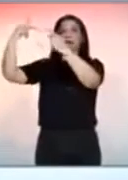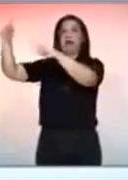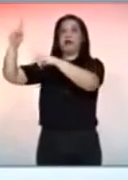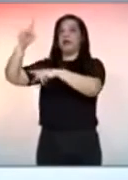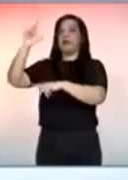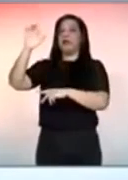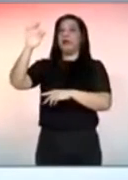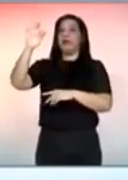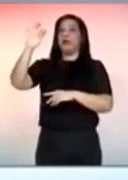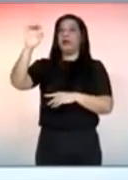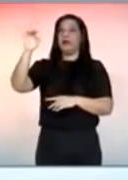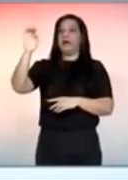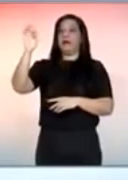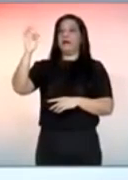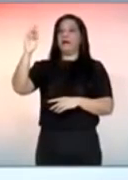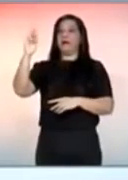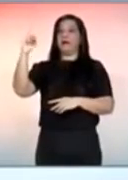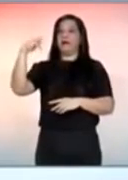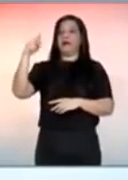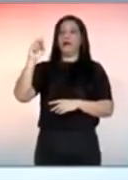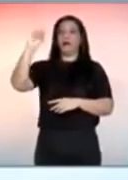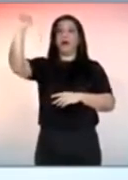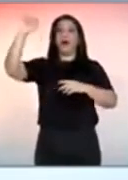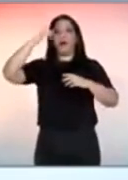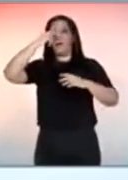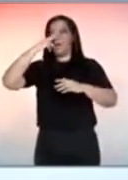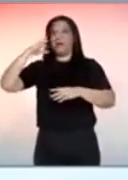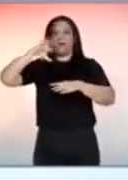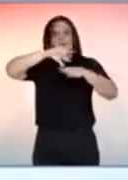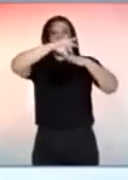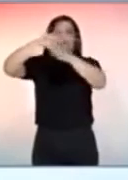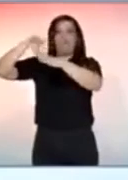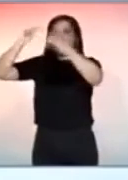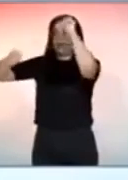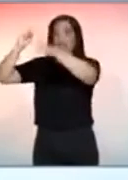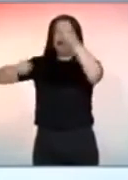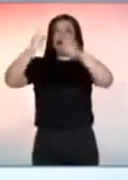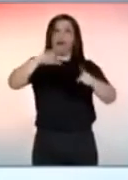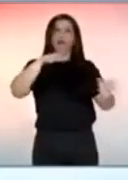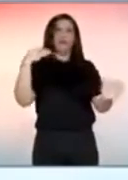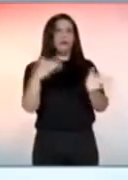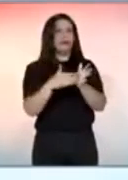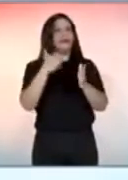reforço do poder público, com o planejamento. E aí isso começa, evidentemente, com a revisão dos contratos. Obrigado. Obrigado.